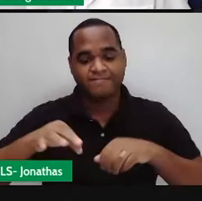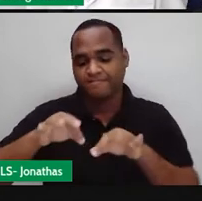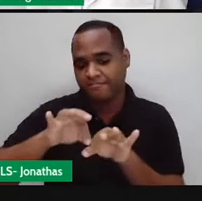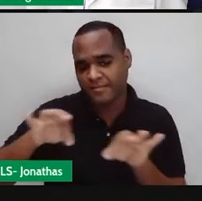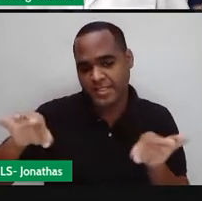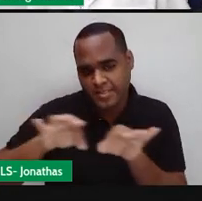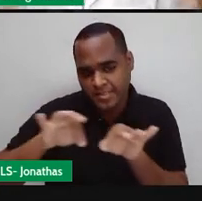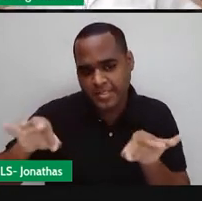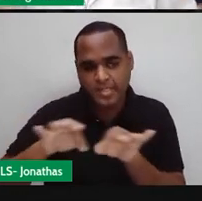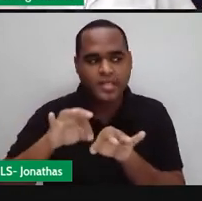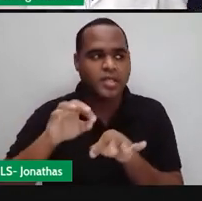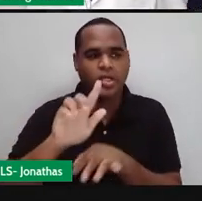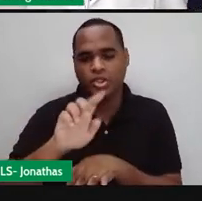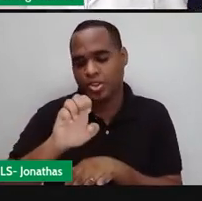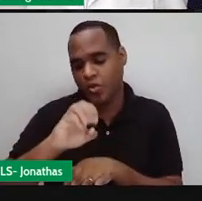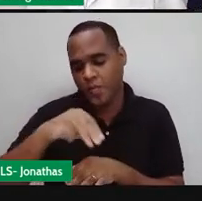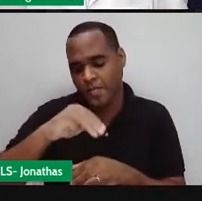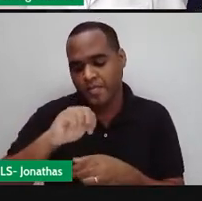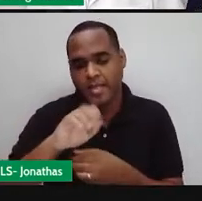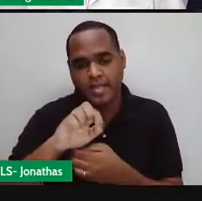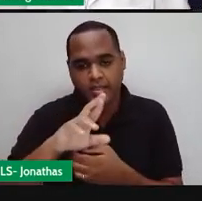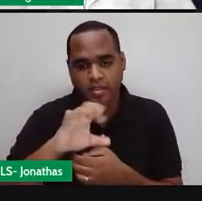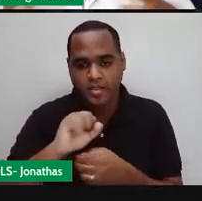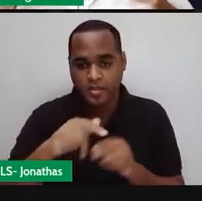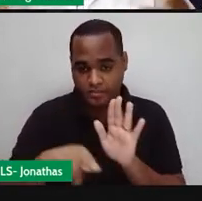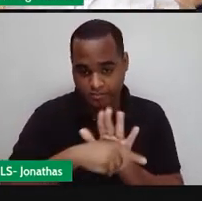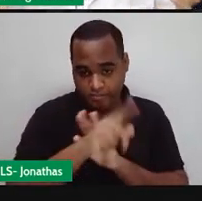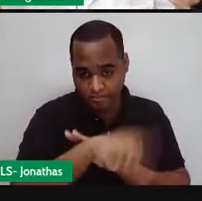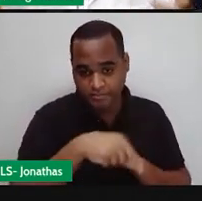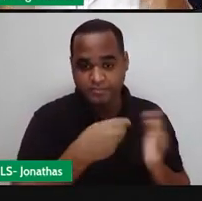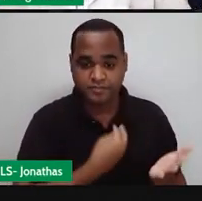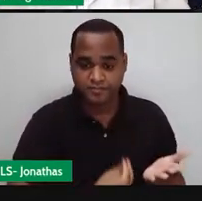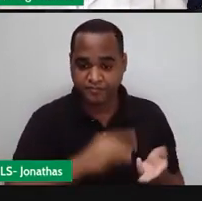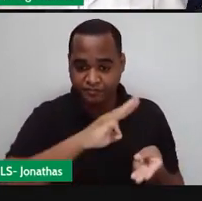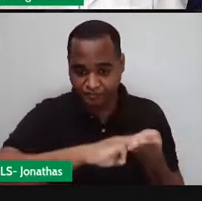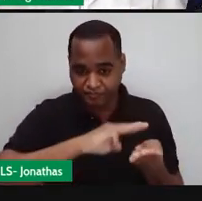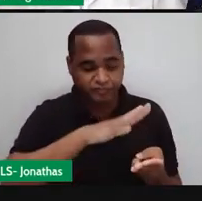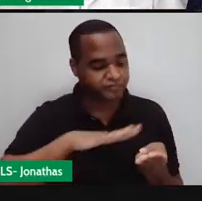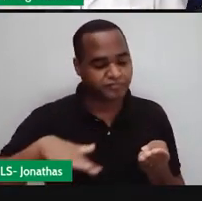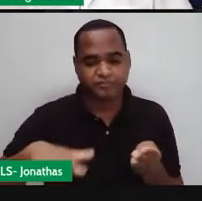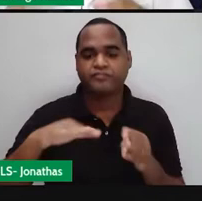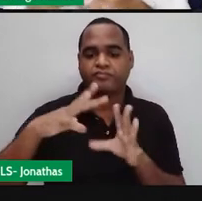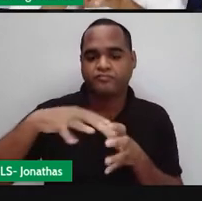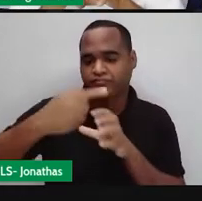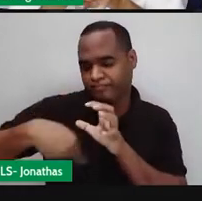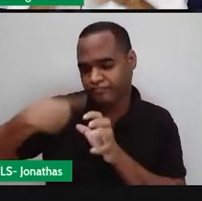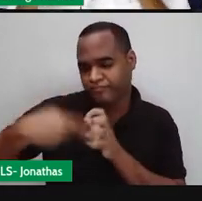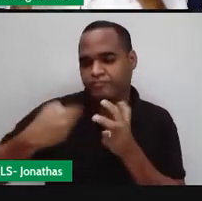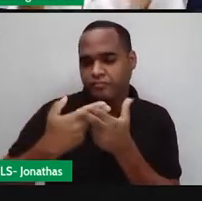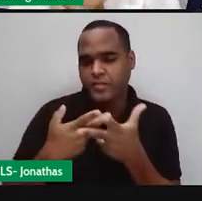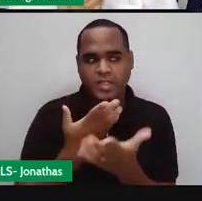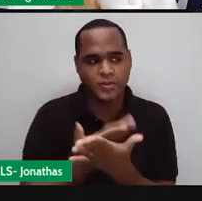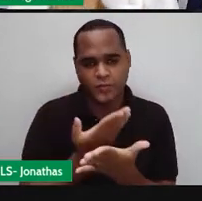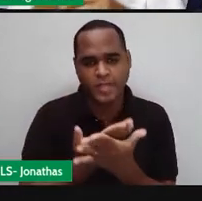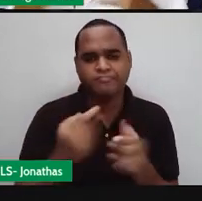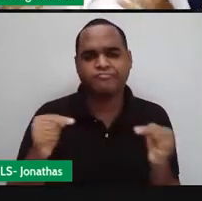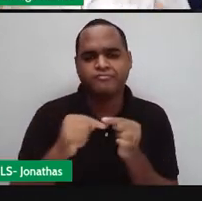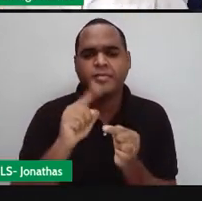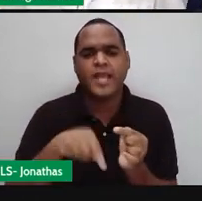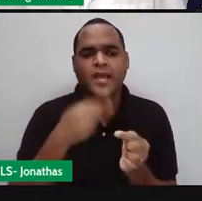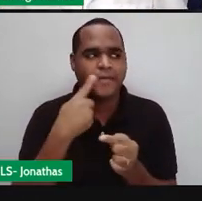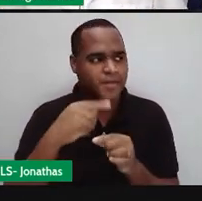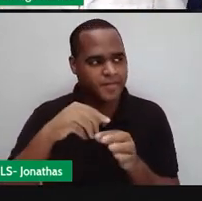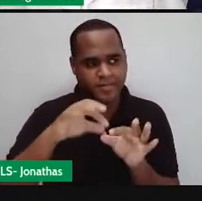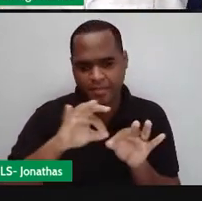geometria é a parte da matemática que vai estudar as medidas da terra, olha que bacana. Mas não medidas do